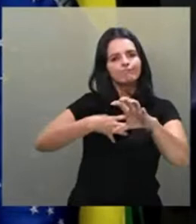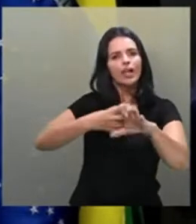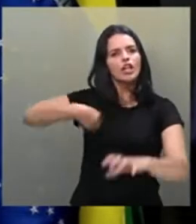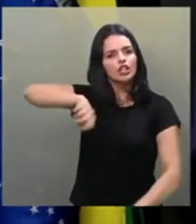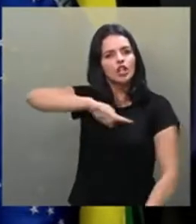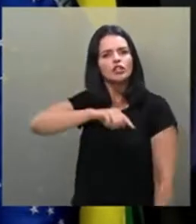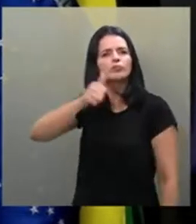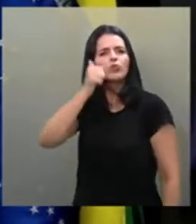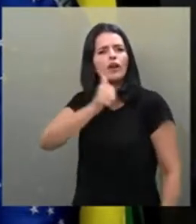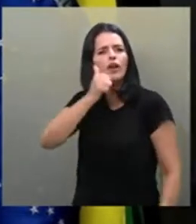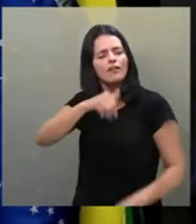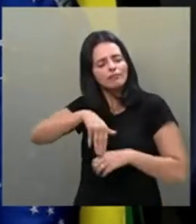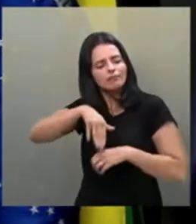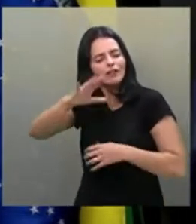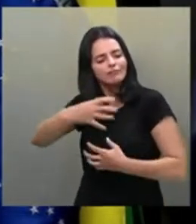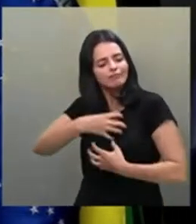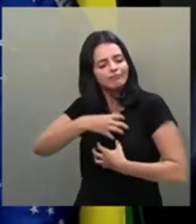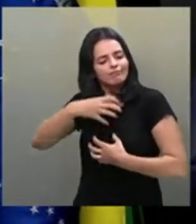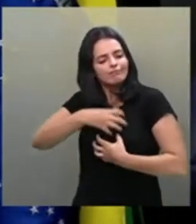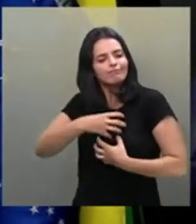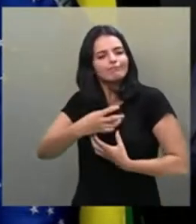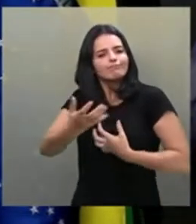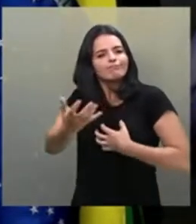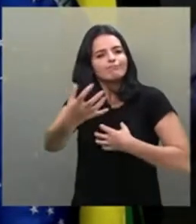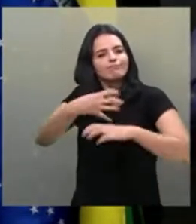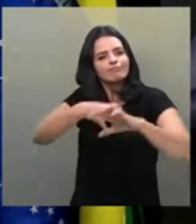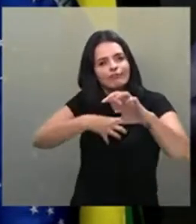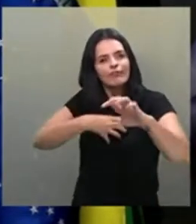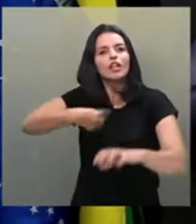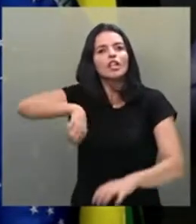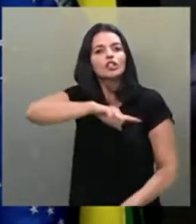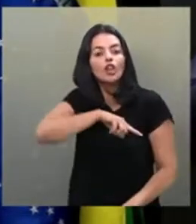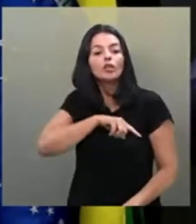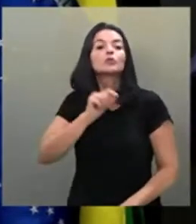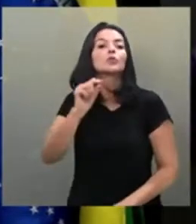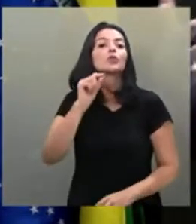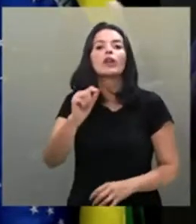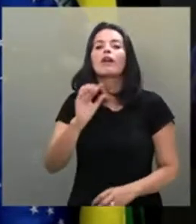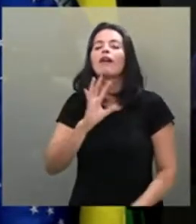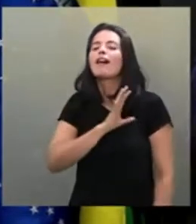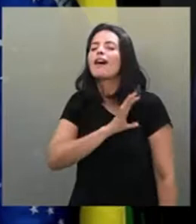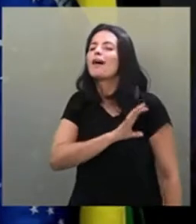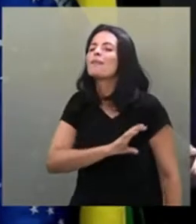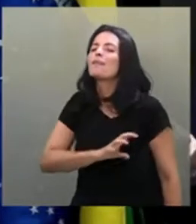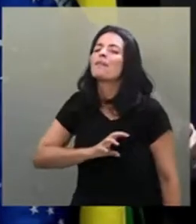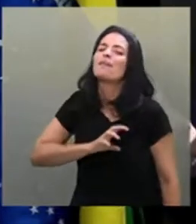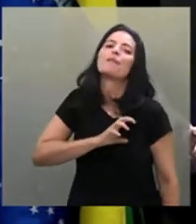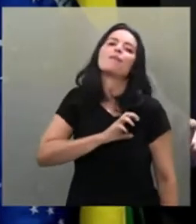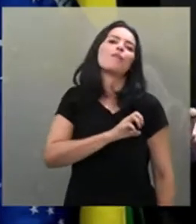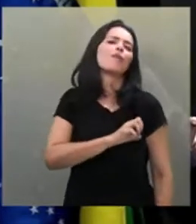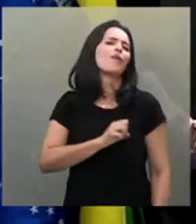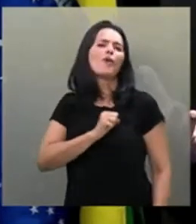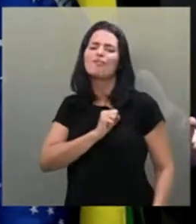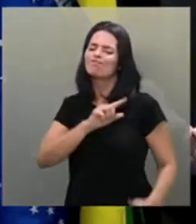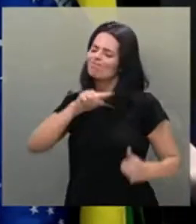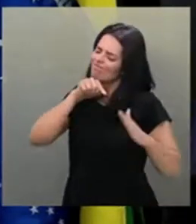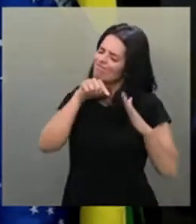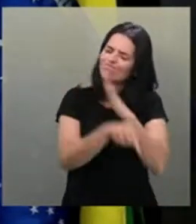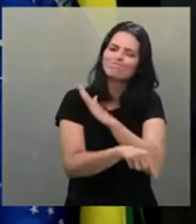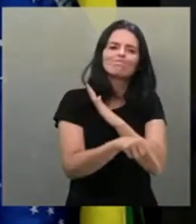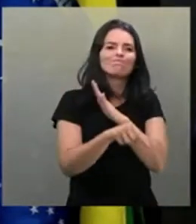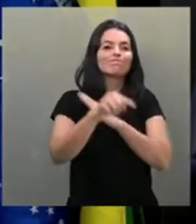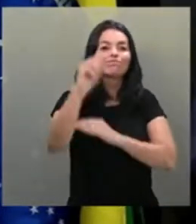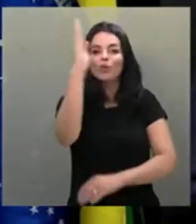somos mais sensíveis e, por isso, temos um amor mais incondicional pelo país e pelos nossos